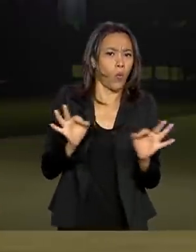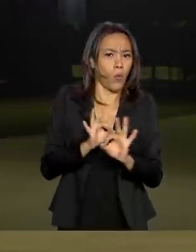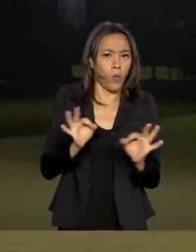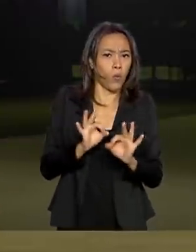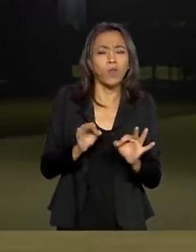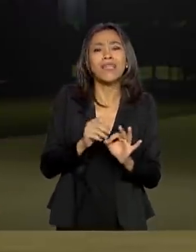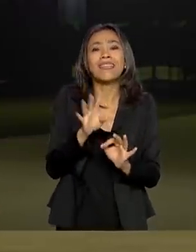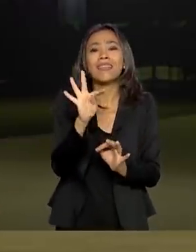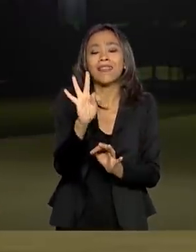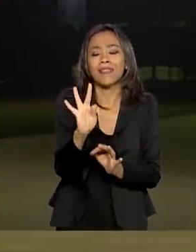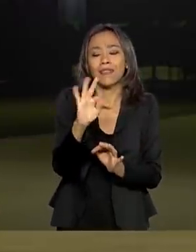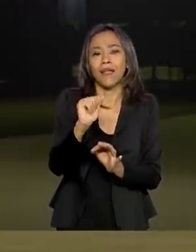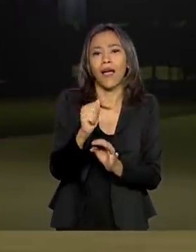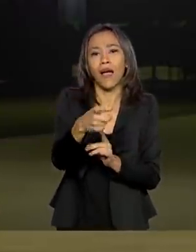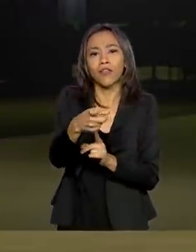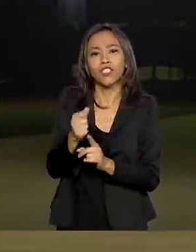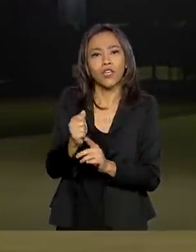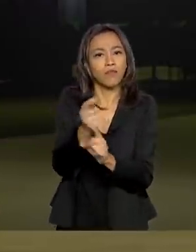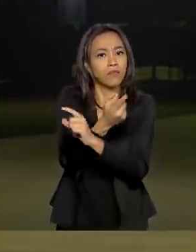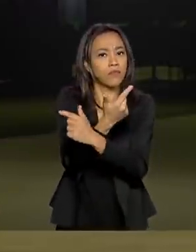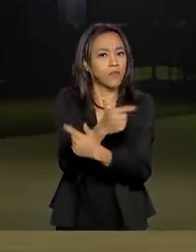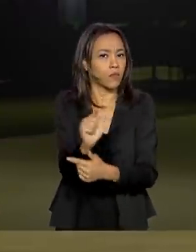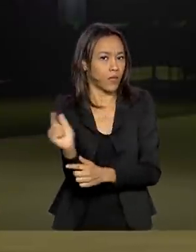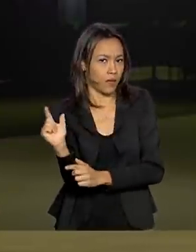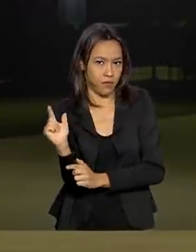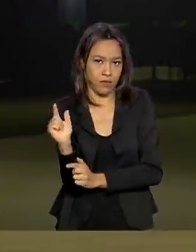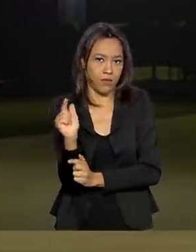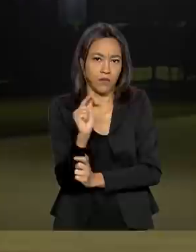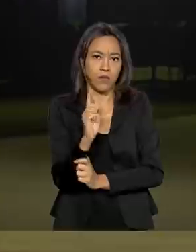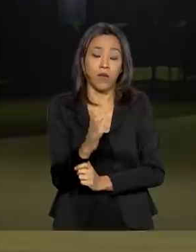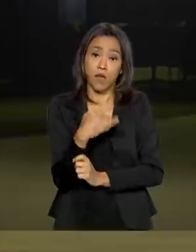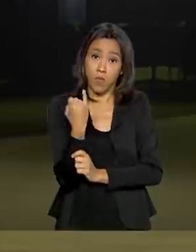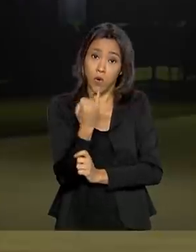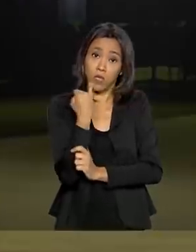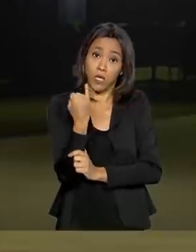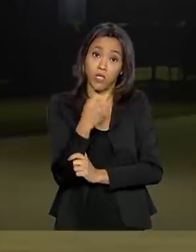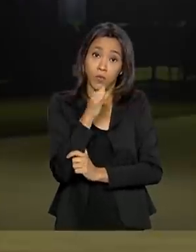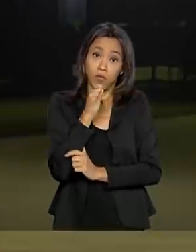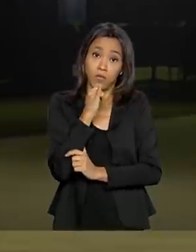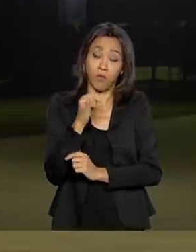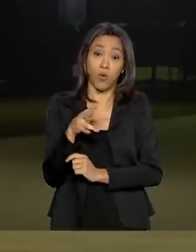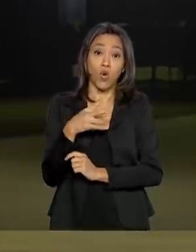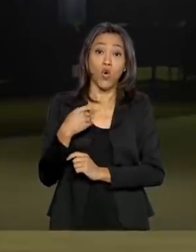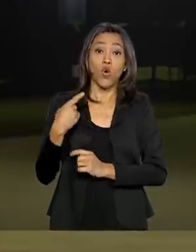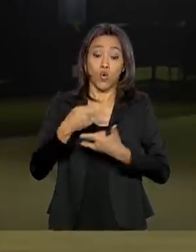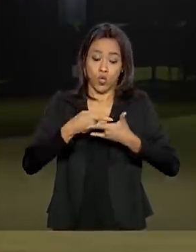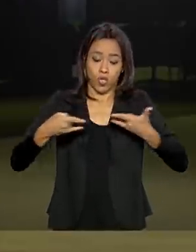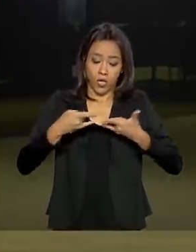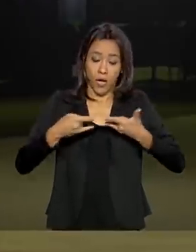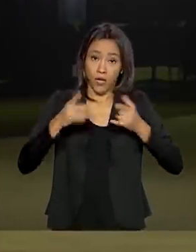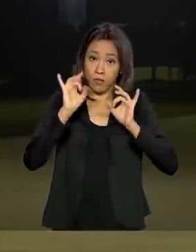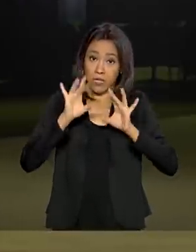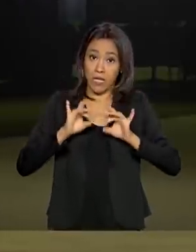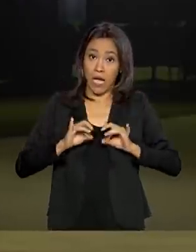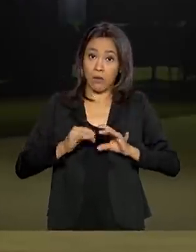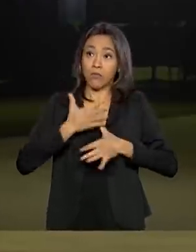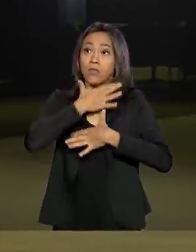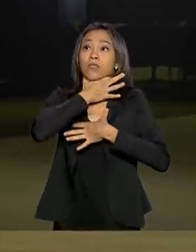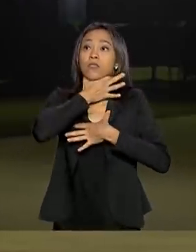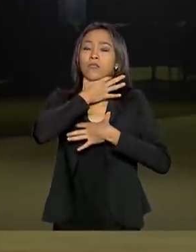não tem taxa nenhuma, uma outra coisa muito importante, a pessoa está negativada lá no seu cheque especial, não se preocupe,